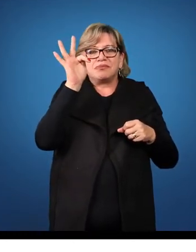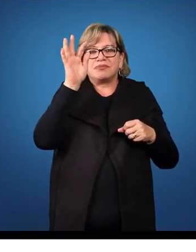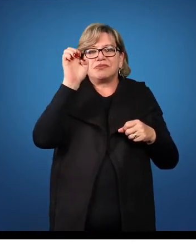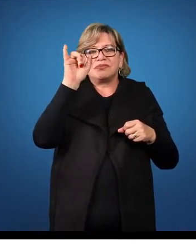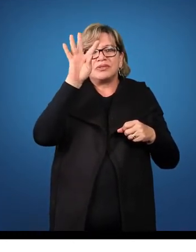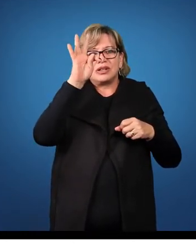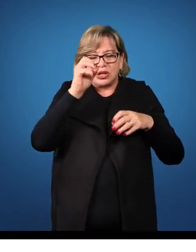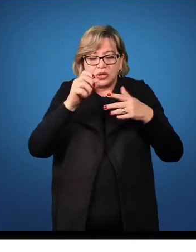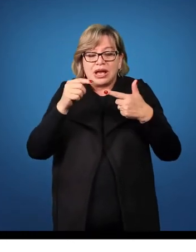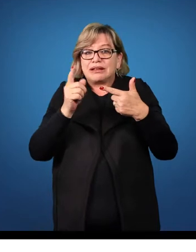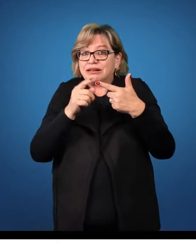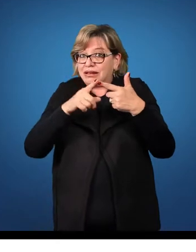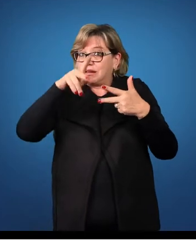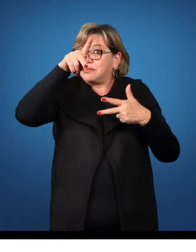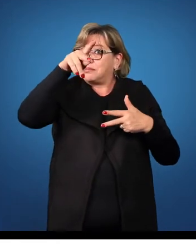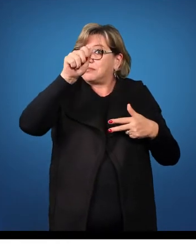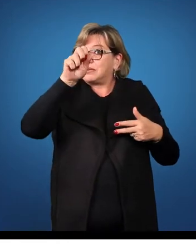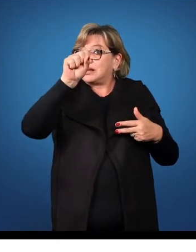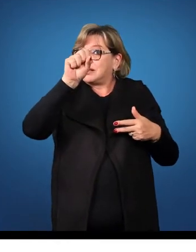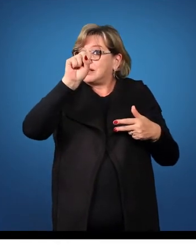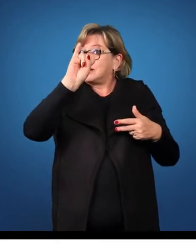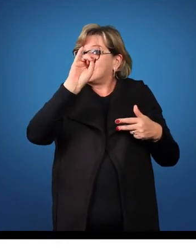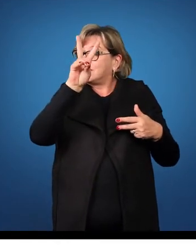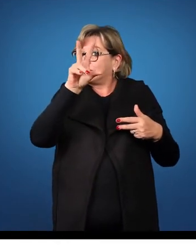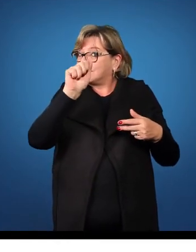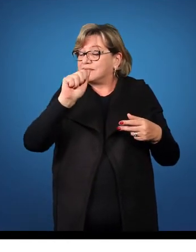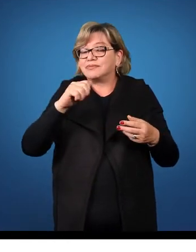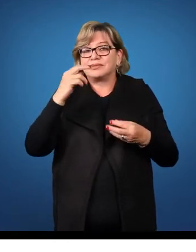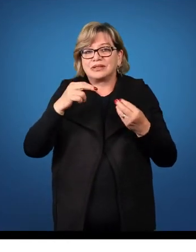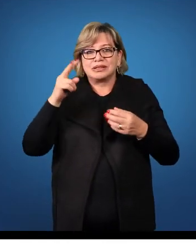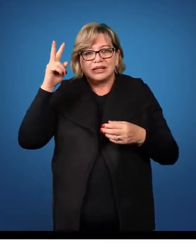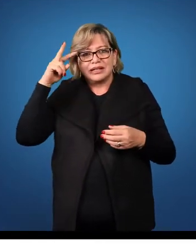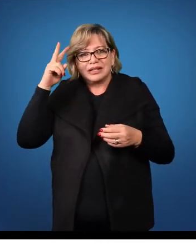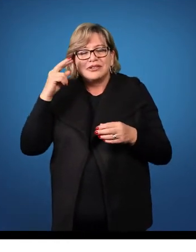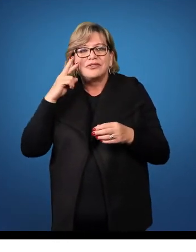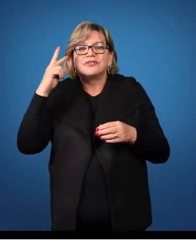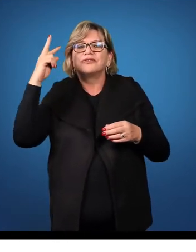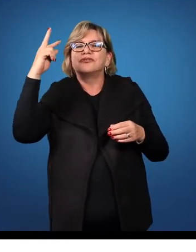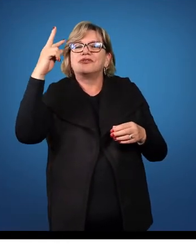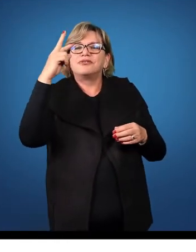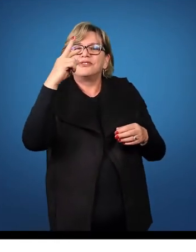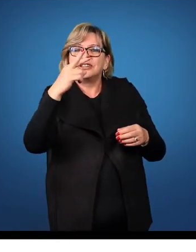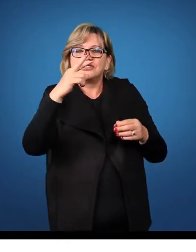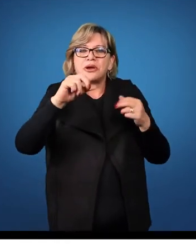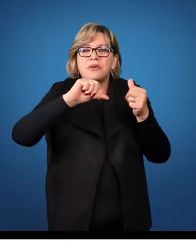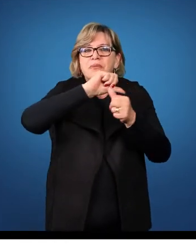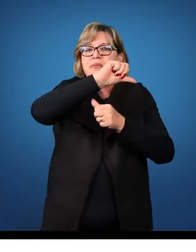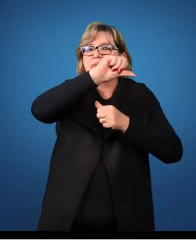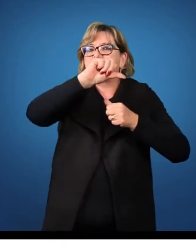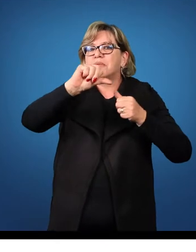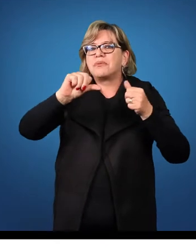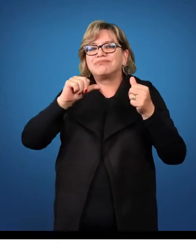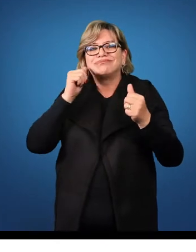Então eu vou dizer amatos para o feminino. Então eu que